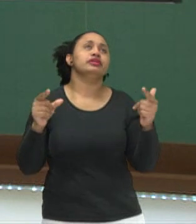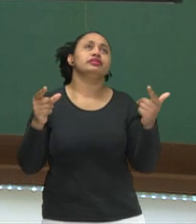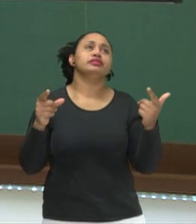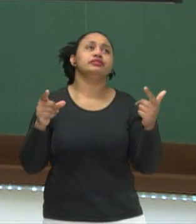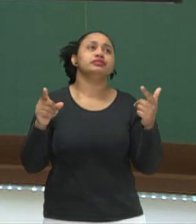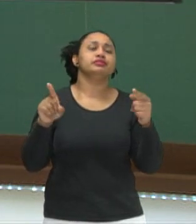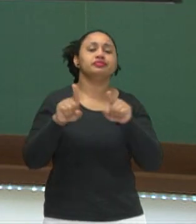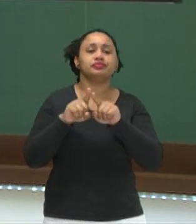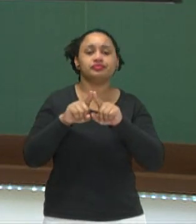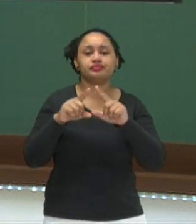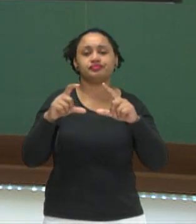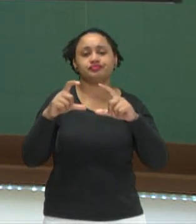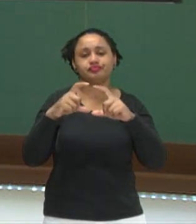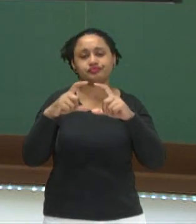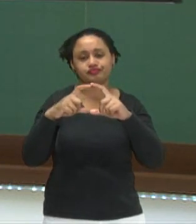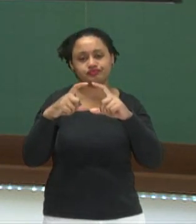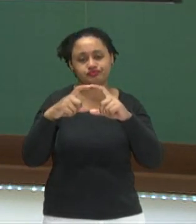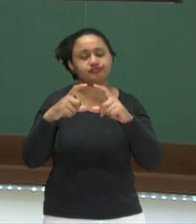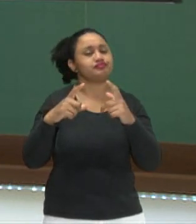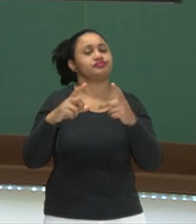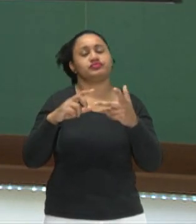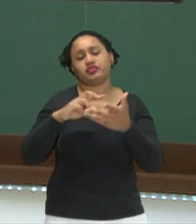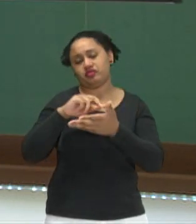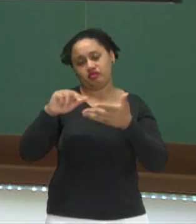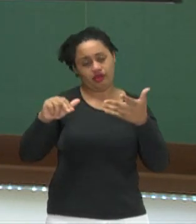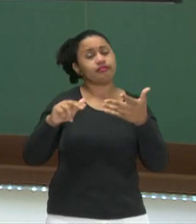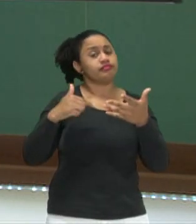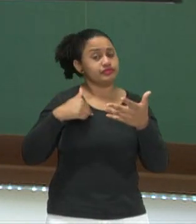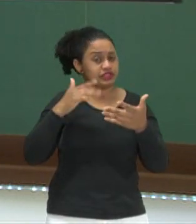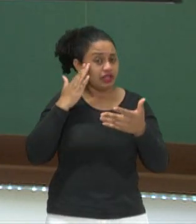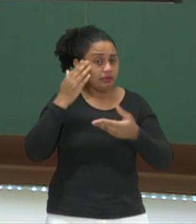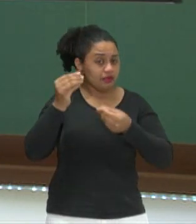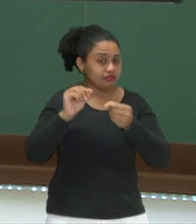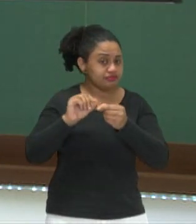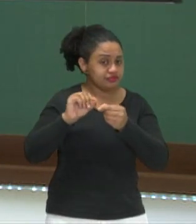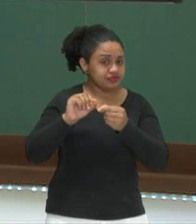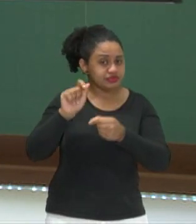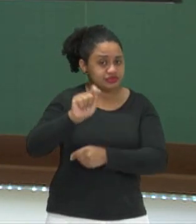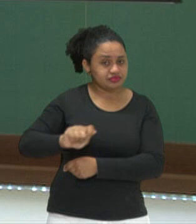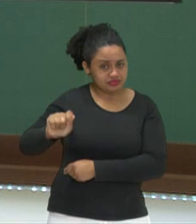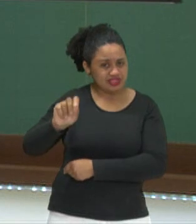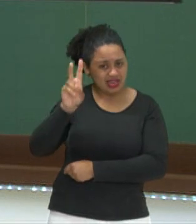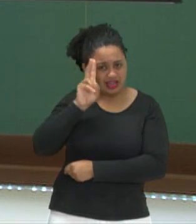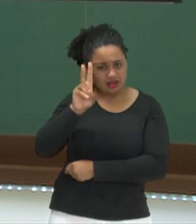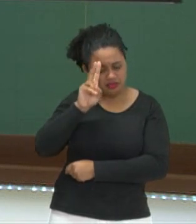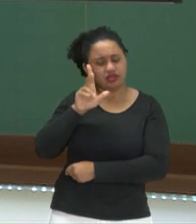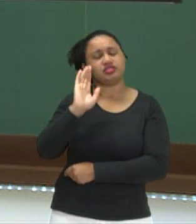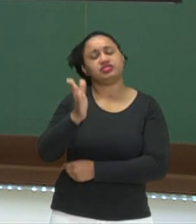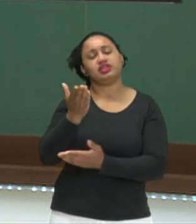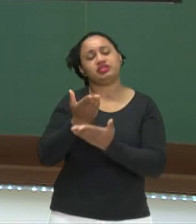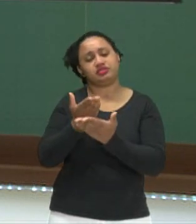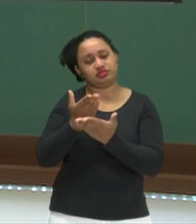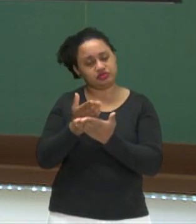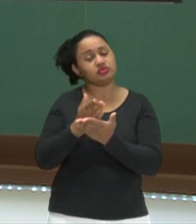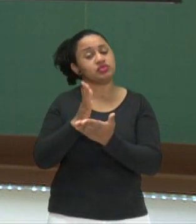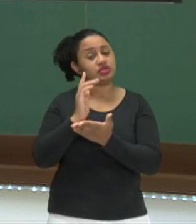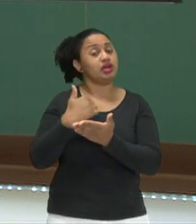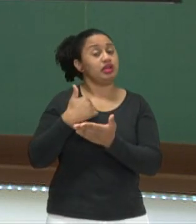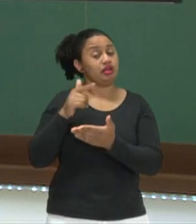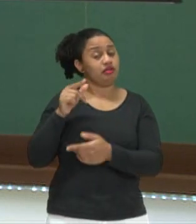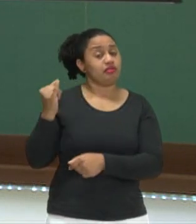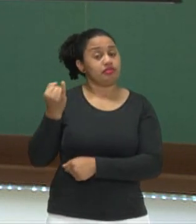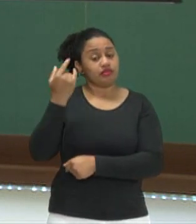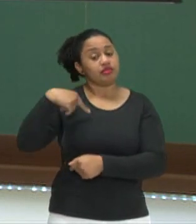um triângulo, um hexágono, um pentágono, já sabe? Lembram? Que isso serão bastante necessários para a gente poder